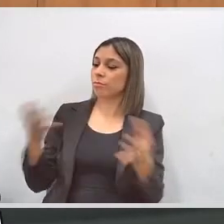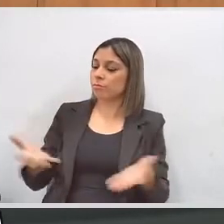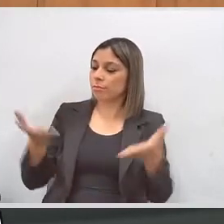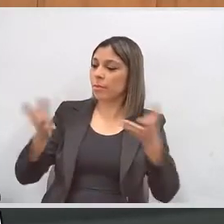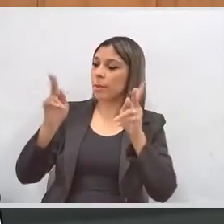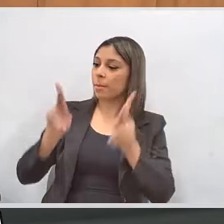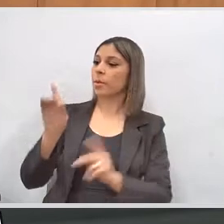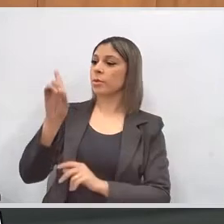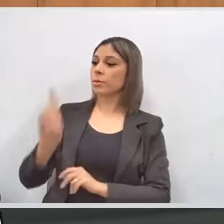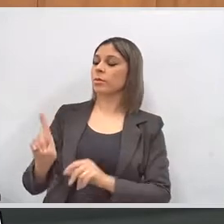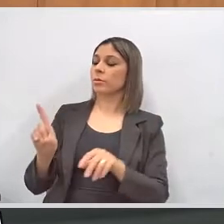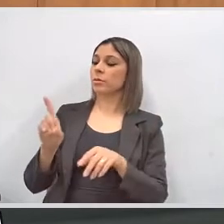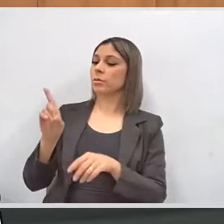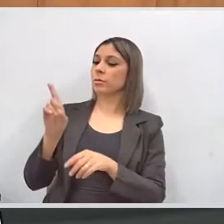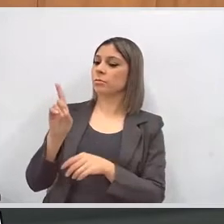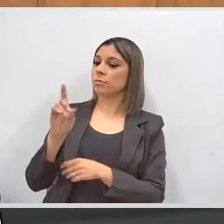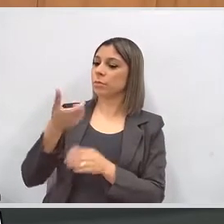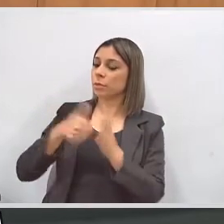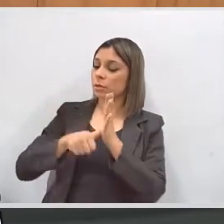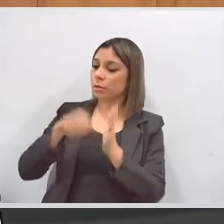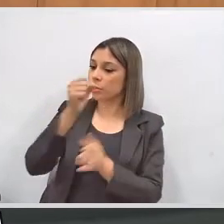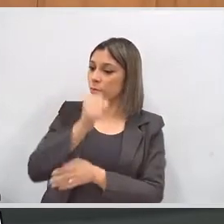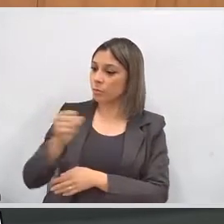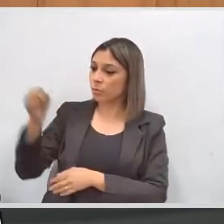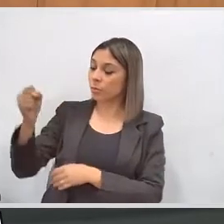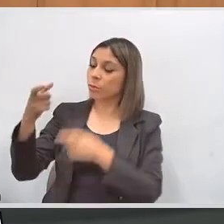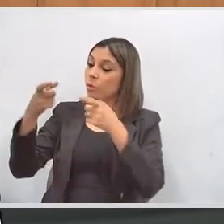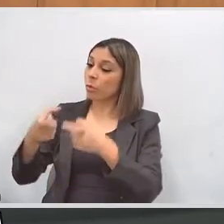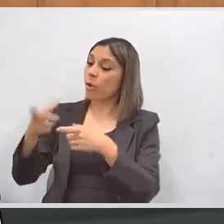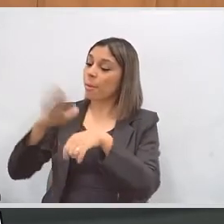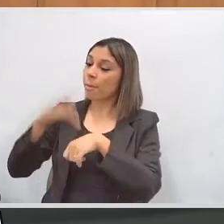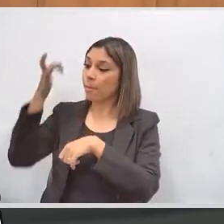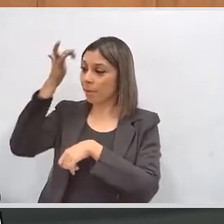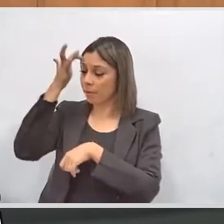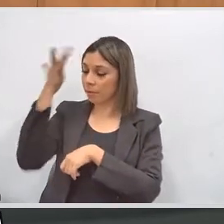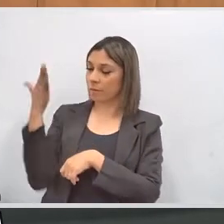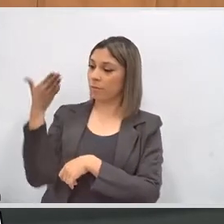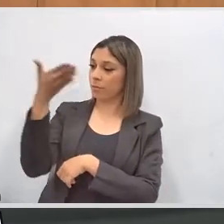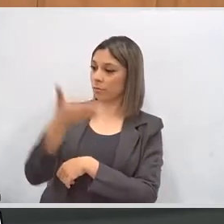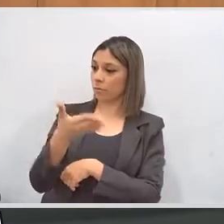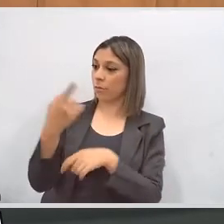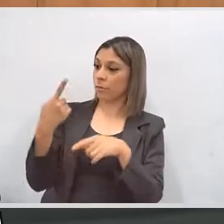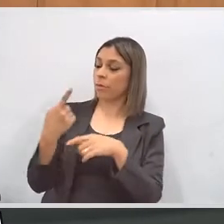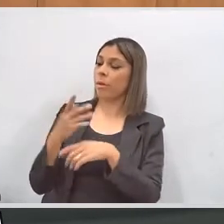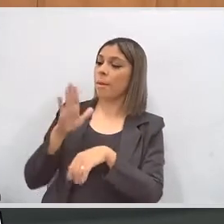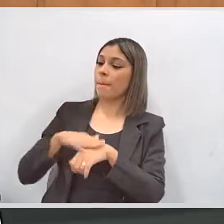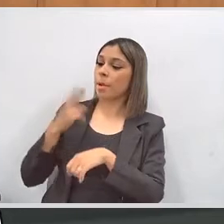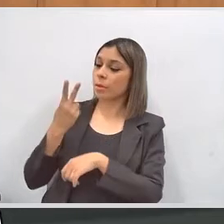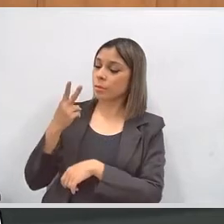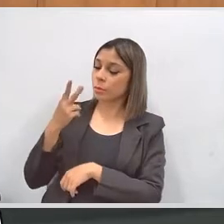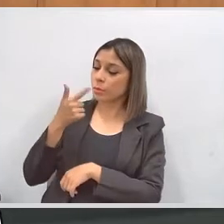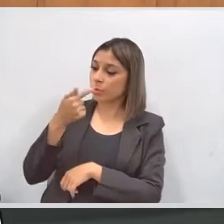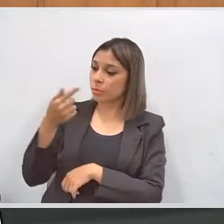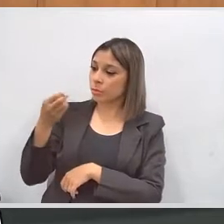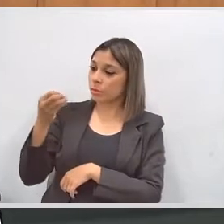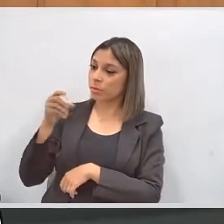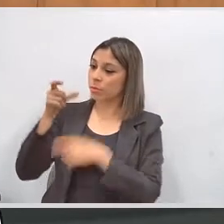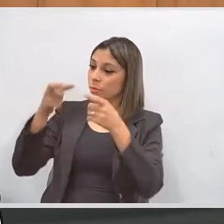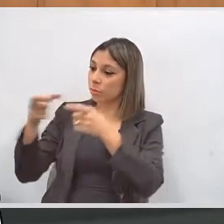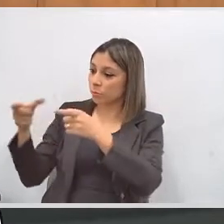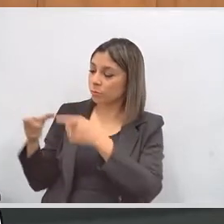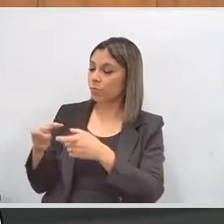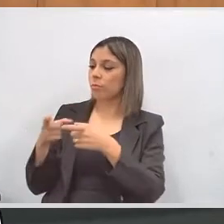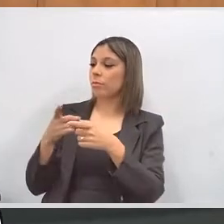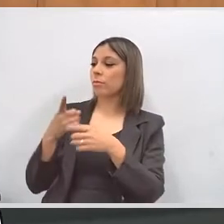aquelas pessoas com deficiência a fazer a transferência para sessões de fácil acesso, que em nosso Estado somam mais de 2.700